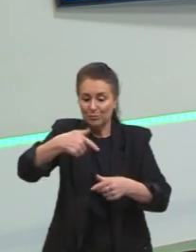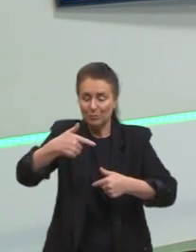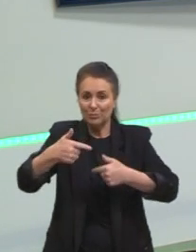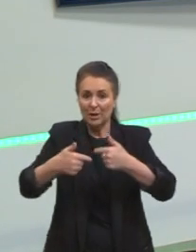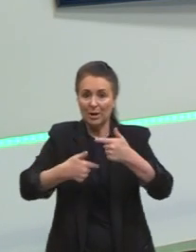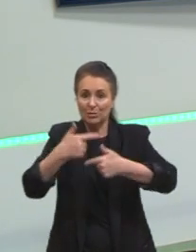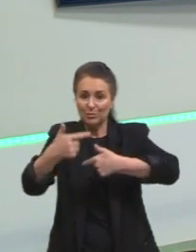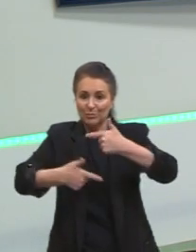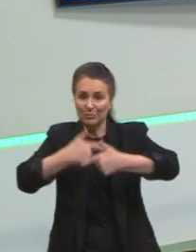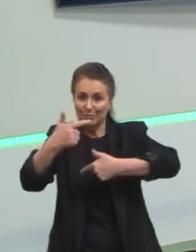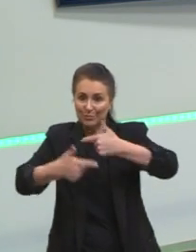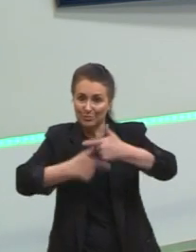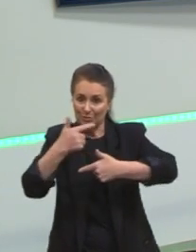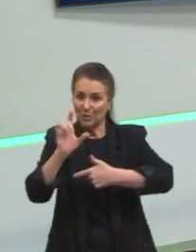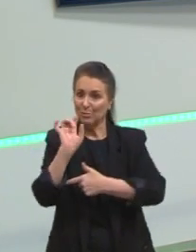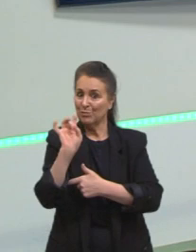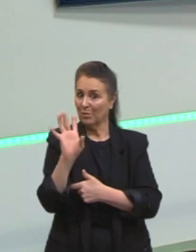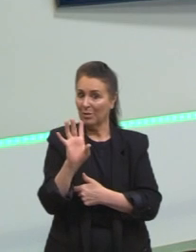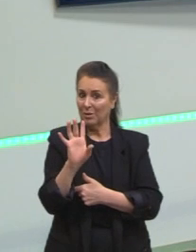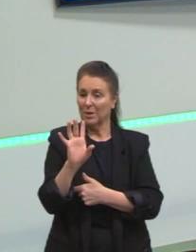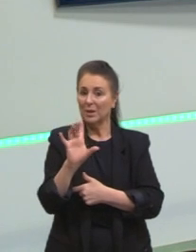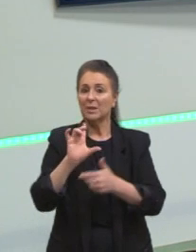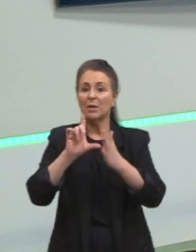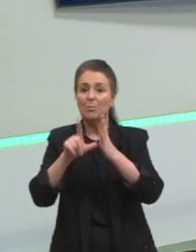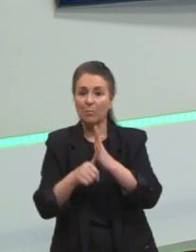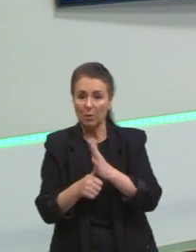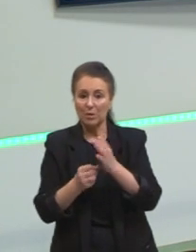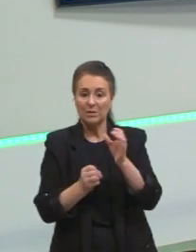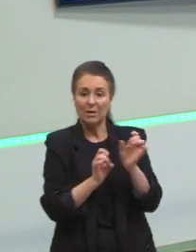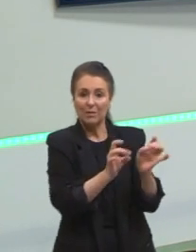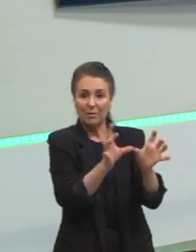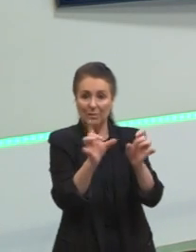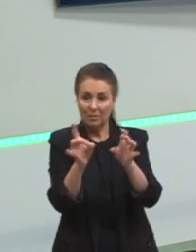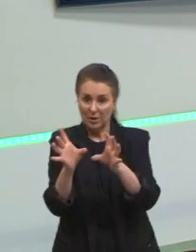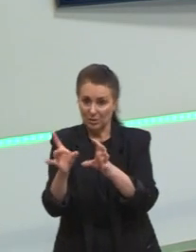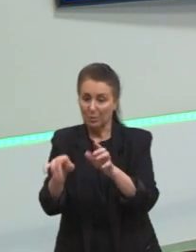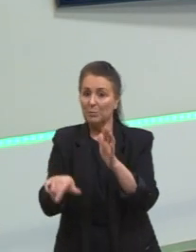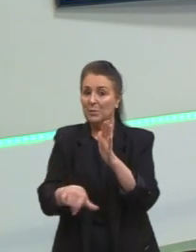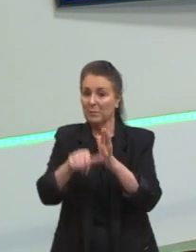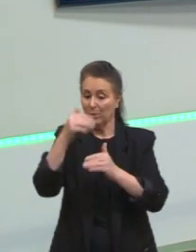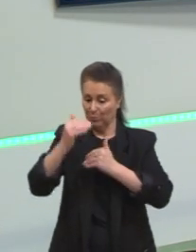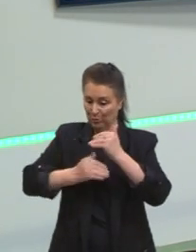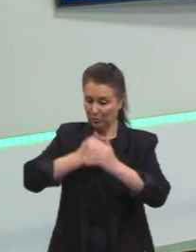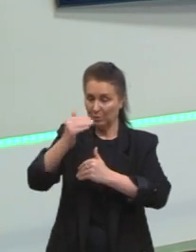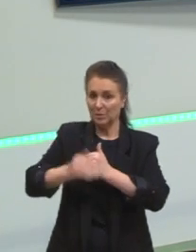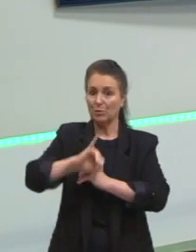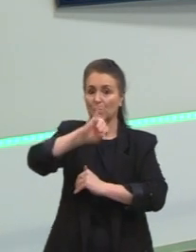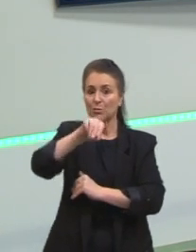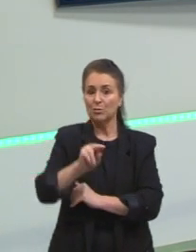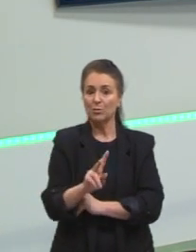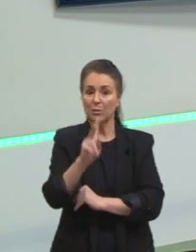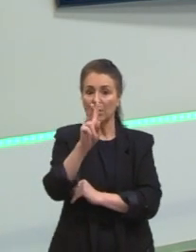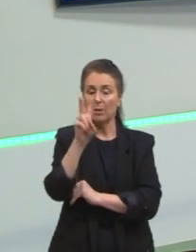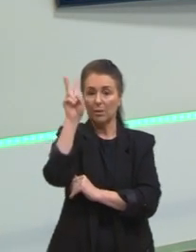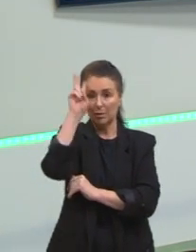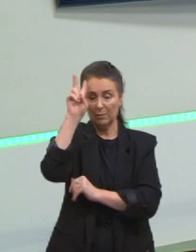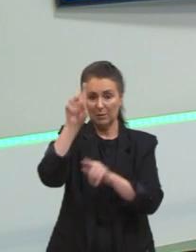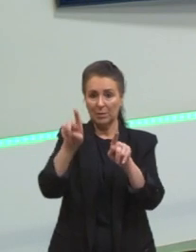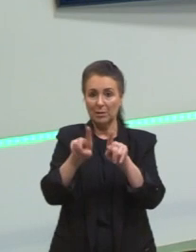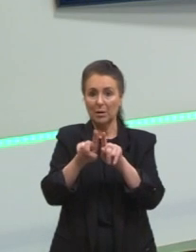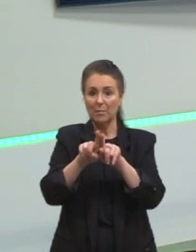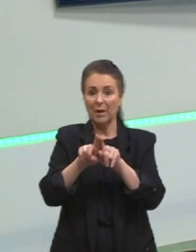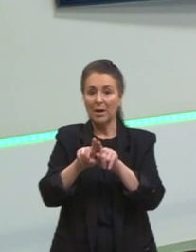e processa ela e vende depois industrializada. O JK também é lembrado pela malha